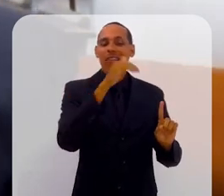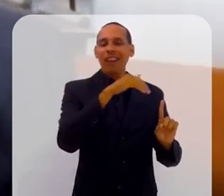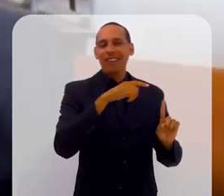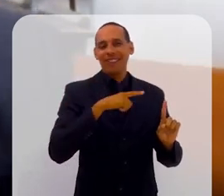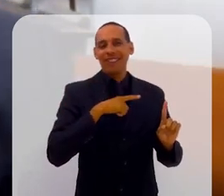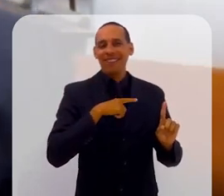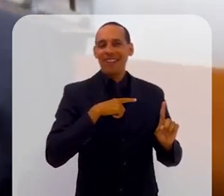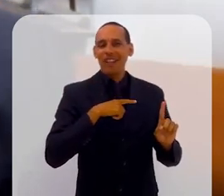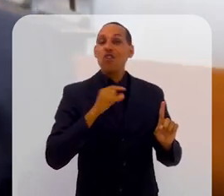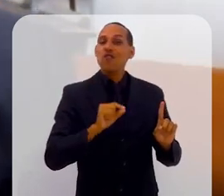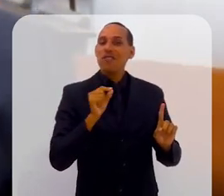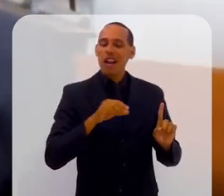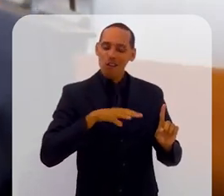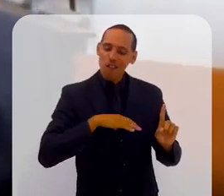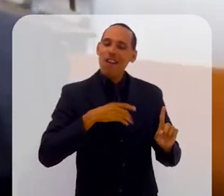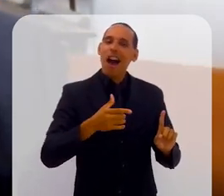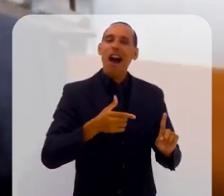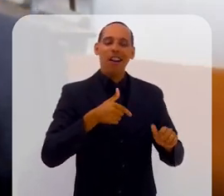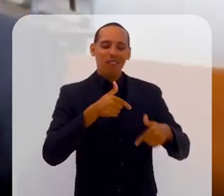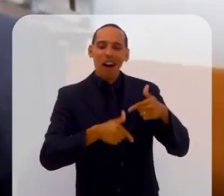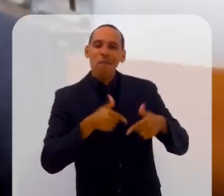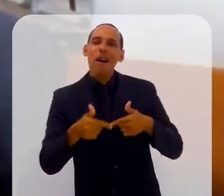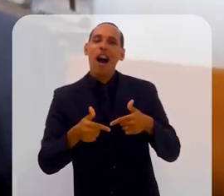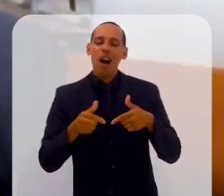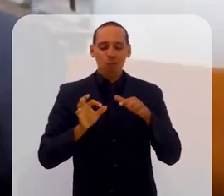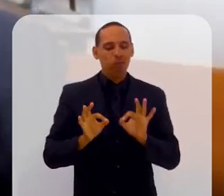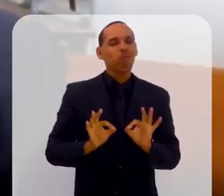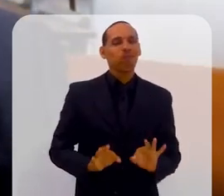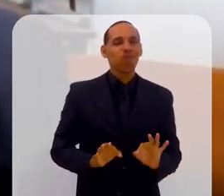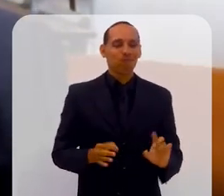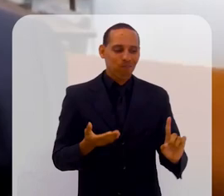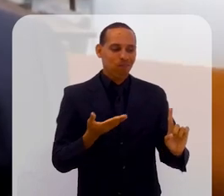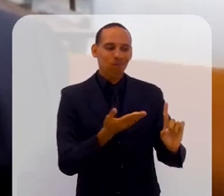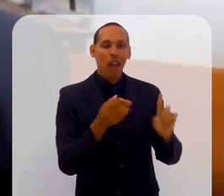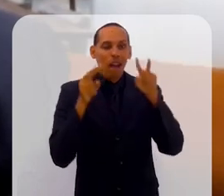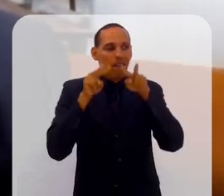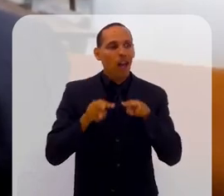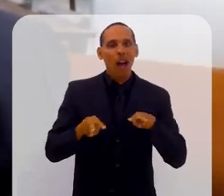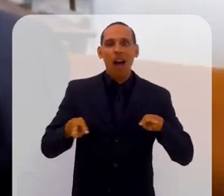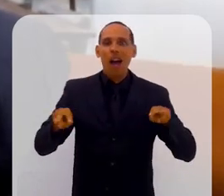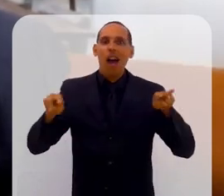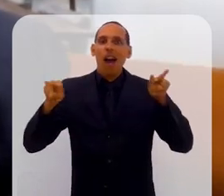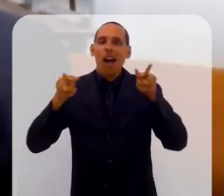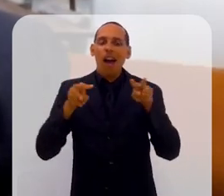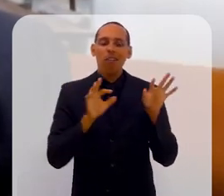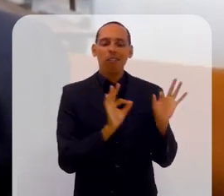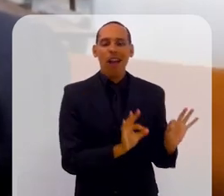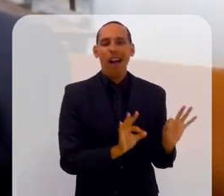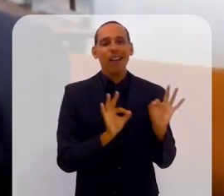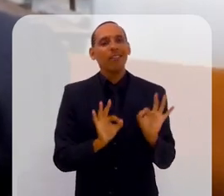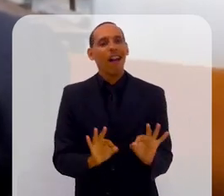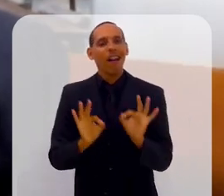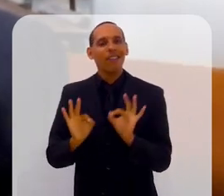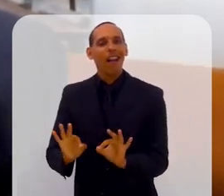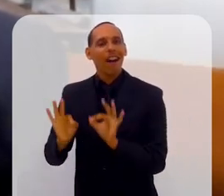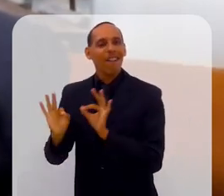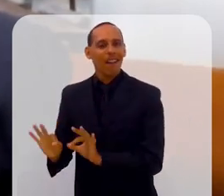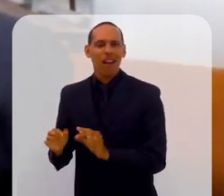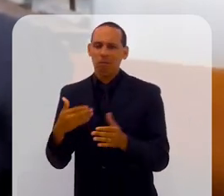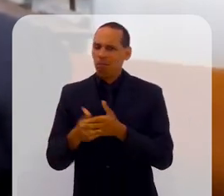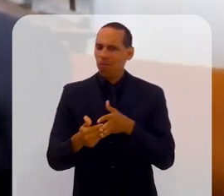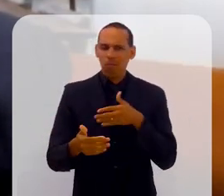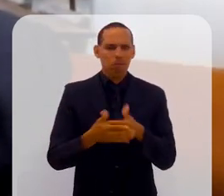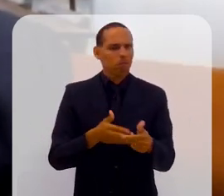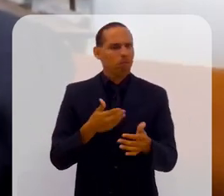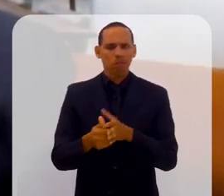coragem, de trabalho, de justiça. Então, ele sempre tinha uma visão muito de fazer as coisas certas, independentemente